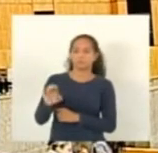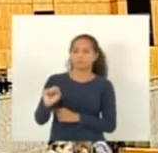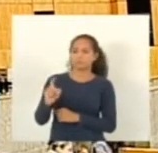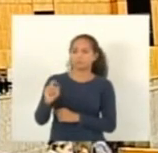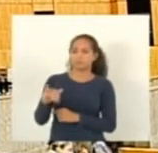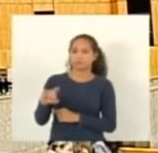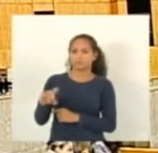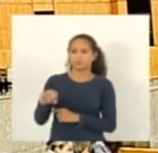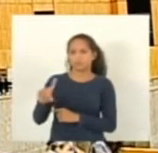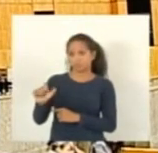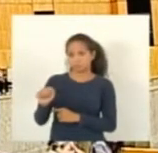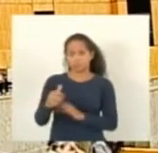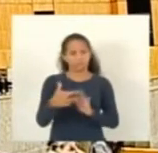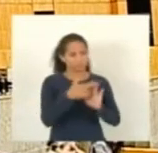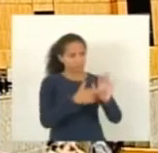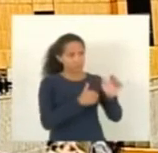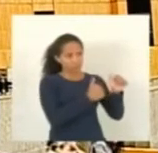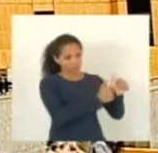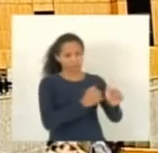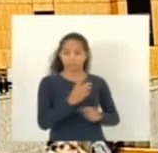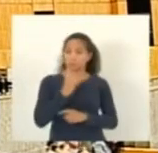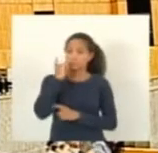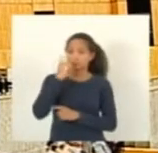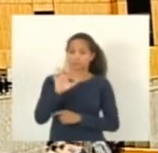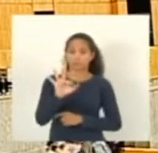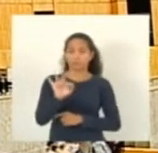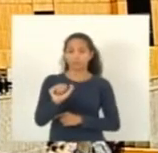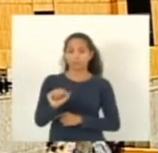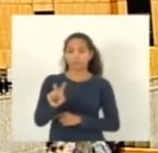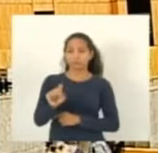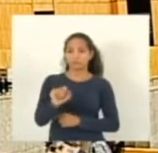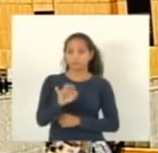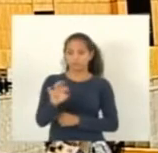com o relator deputado Rafael Favato